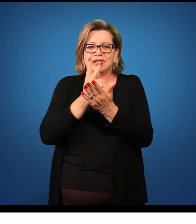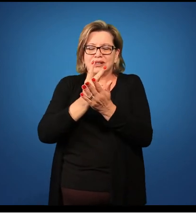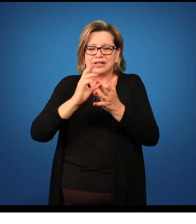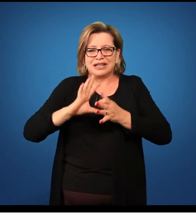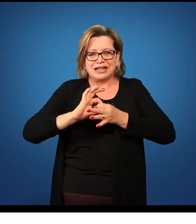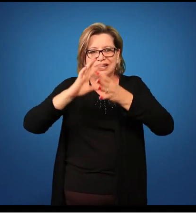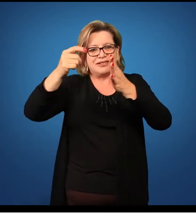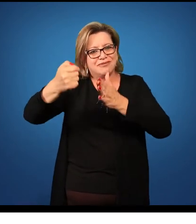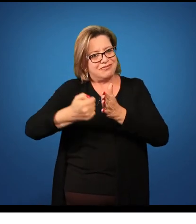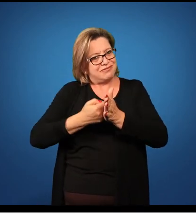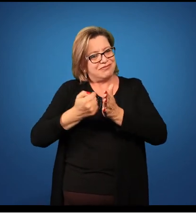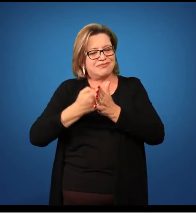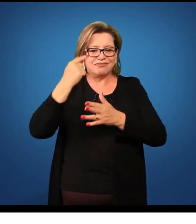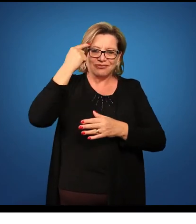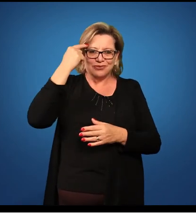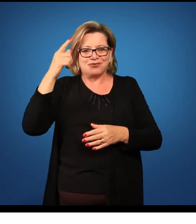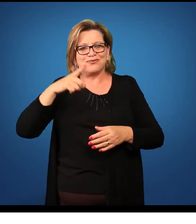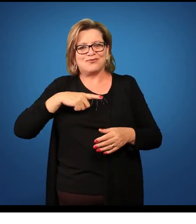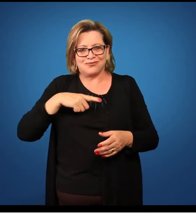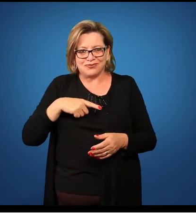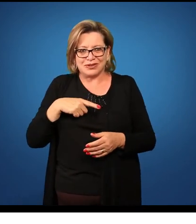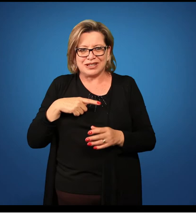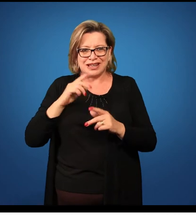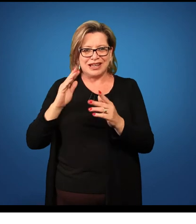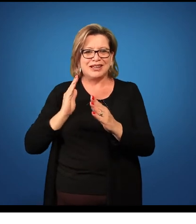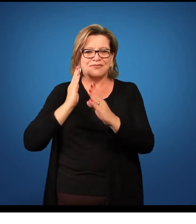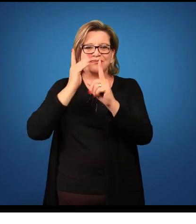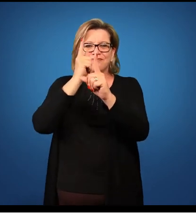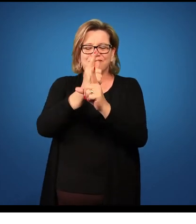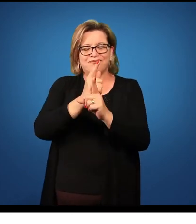à disposição para as dúvidas que vocês tiverem. Até!